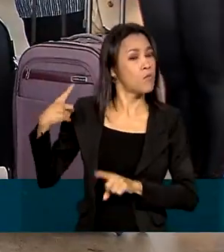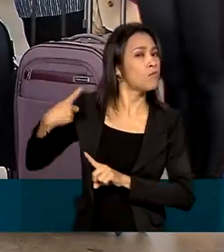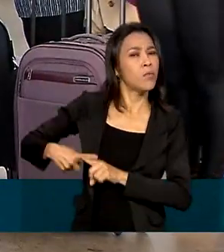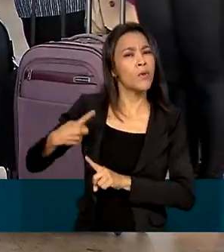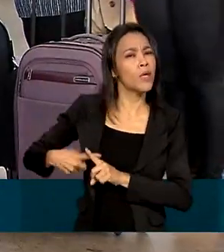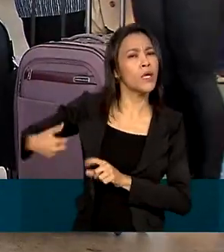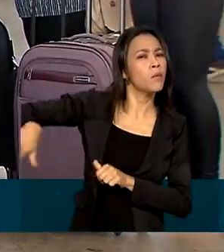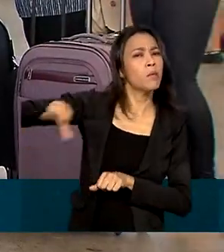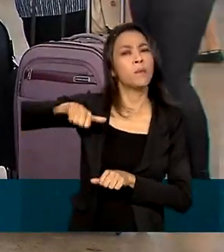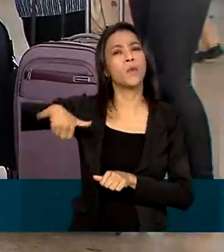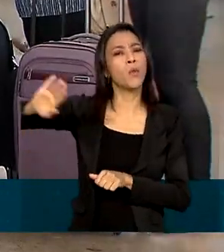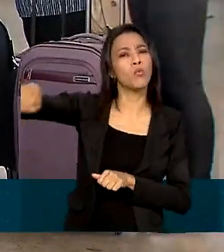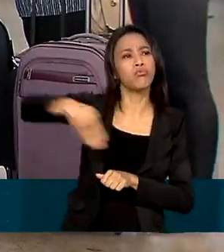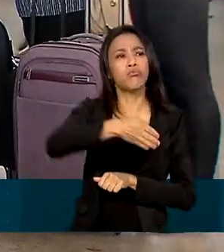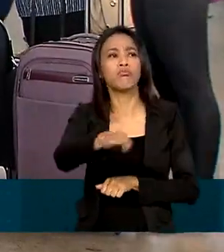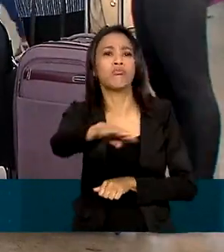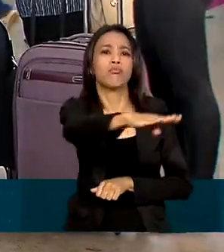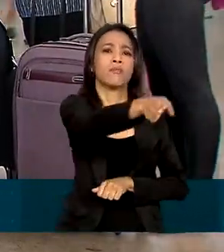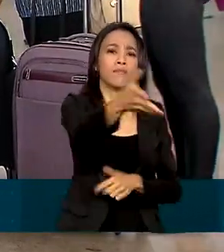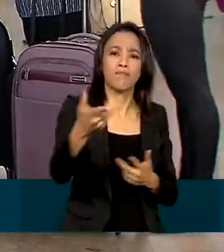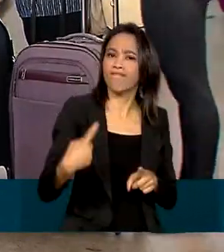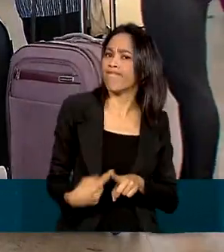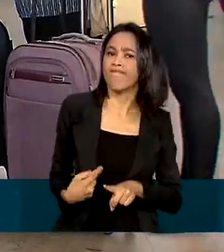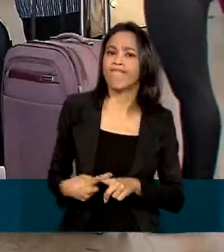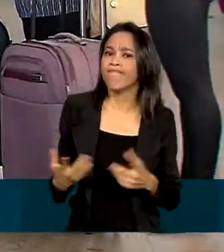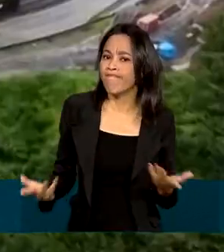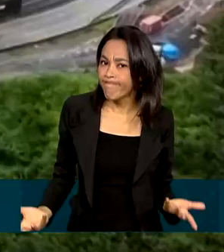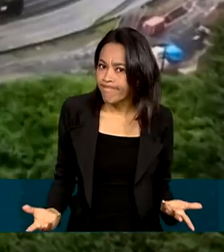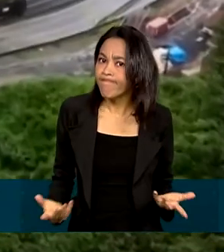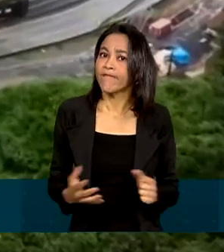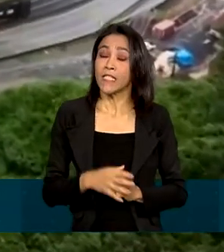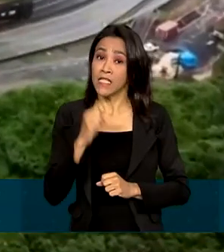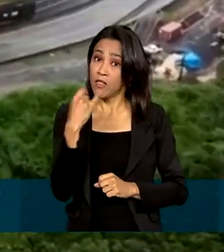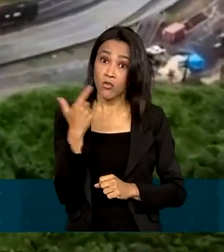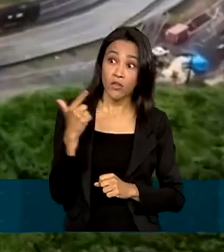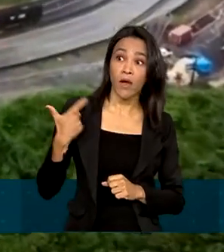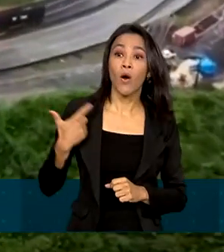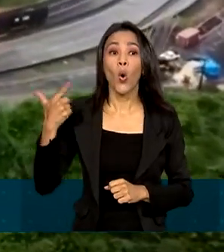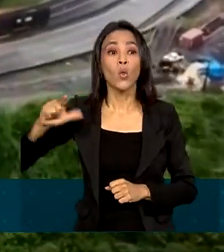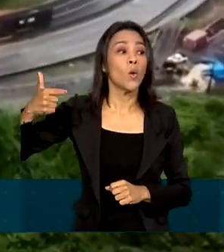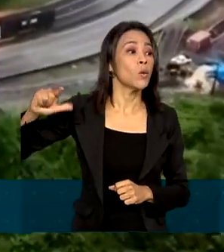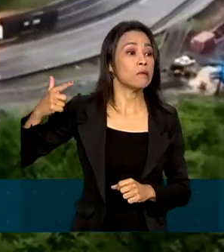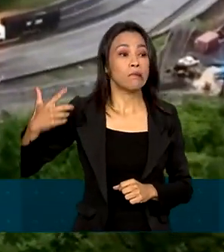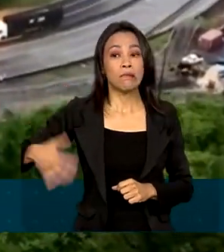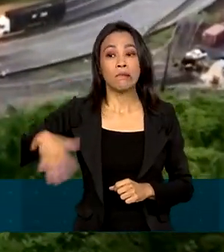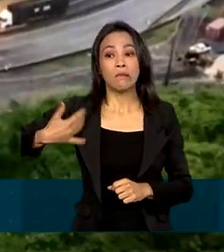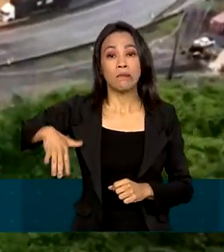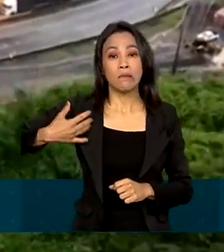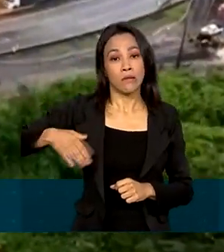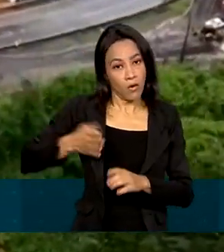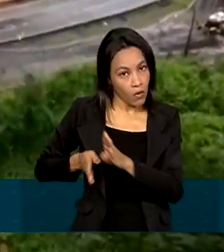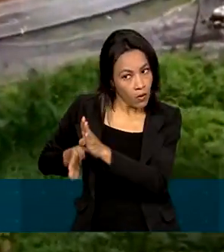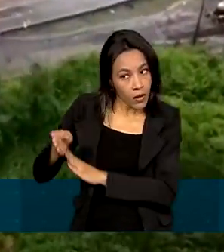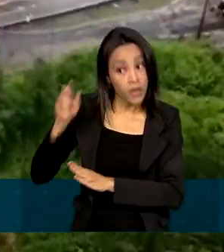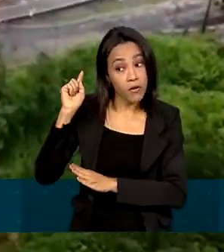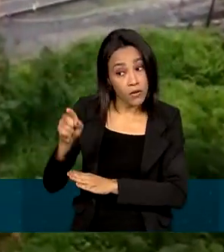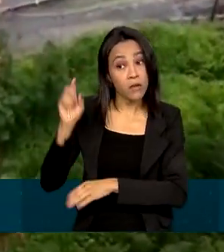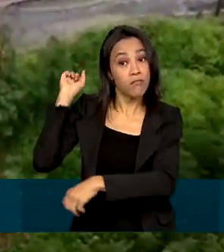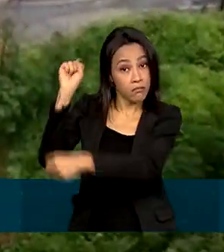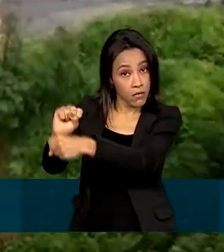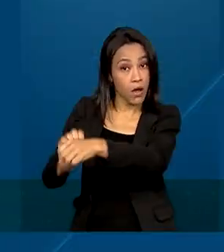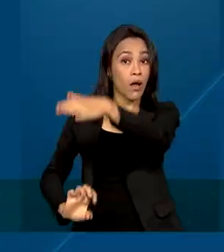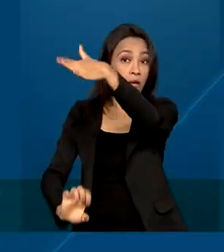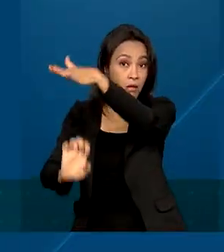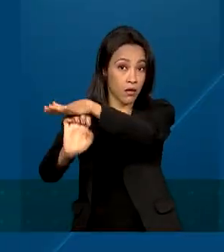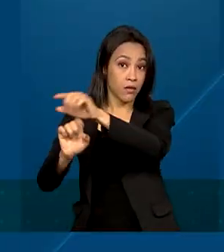itinerário das viagens. Se não houver possibilidade de uso de outra rota, a orientação é que as empresas interrompam a viagem